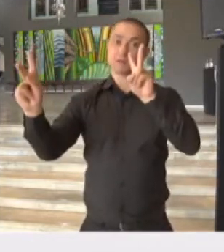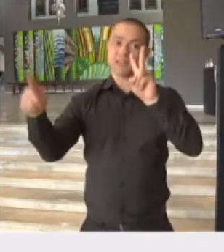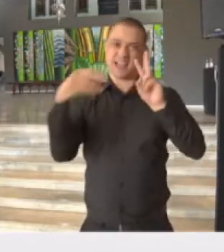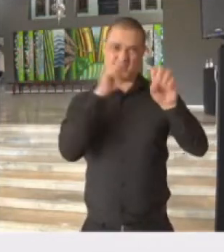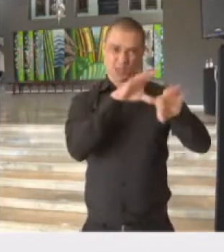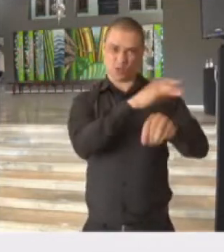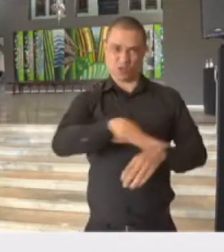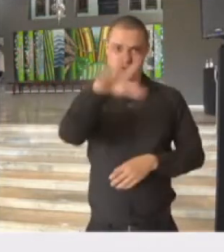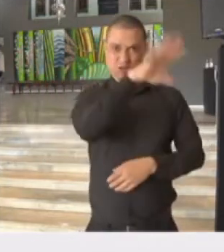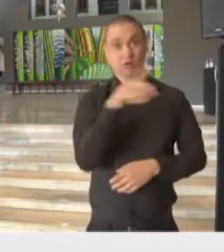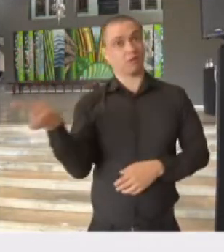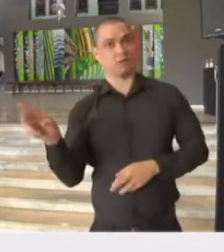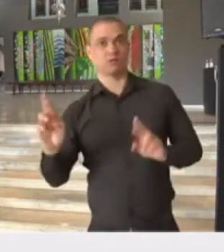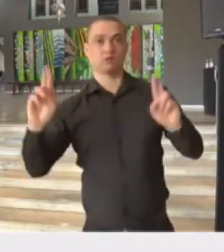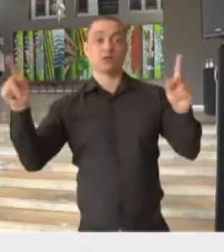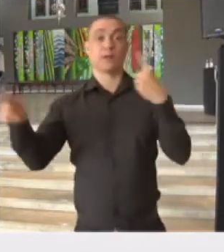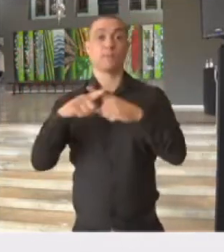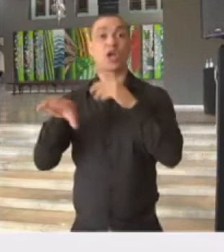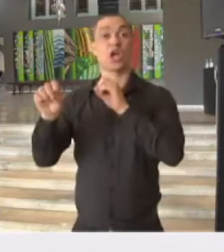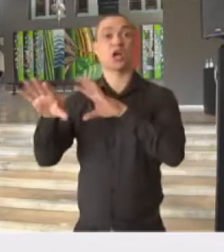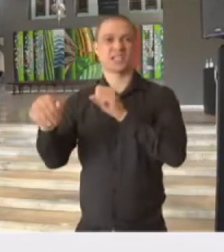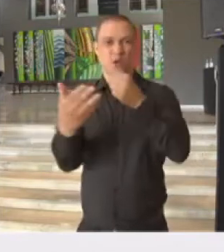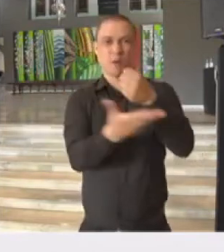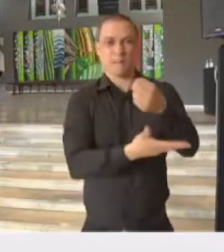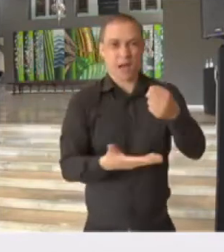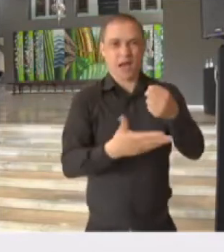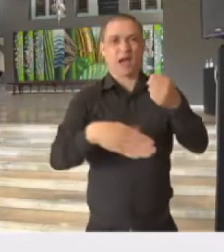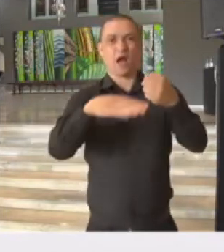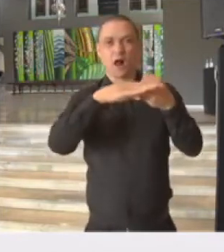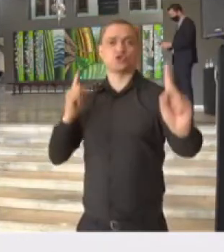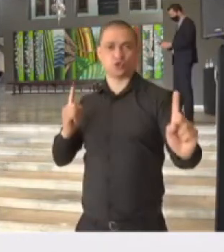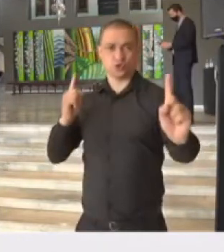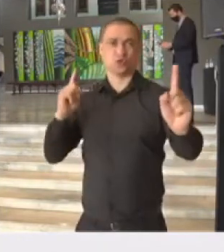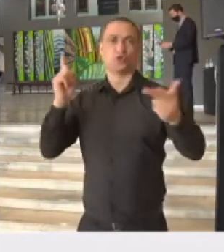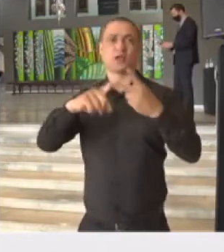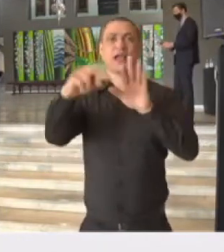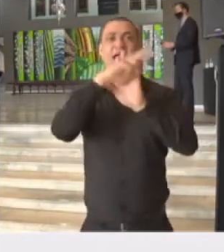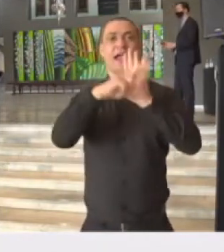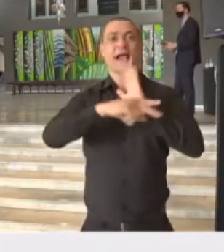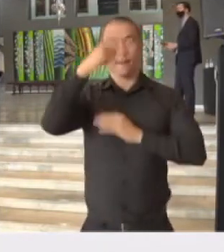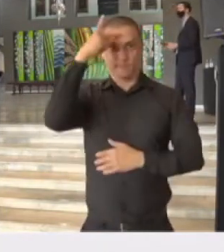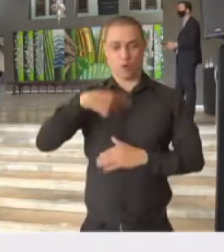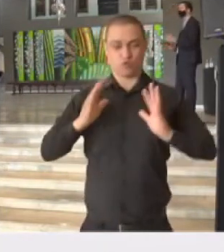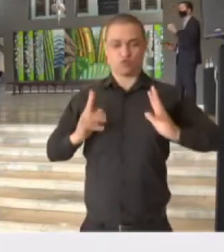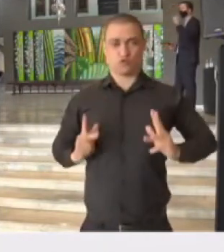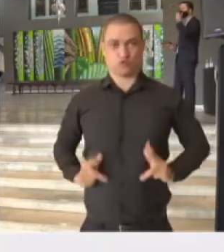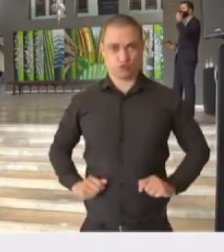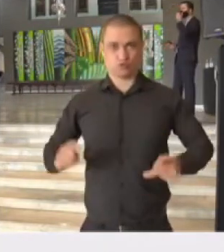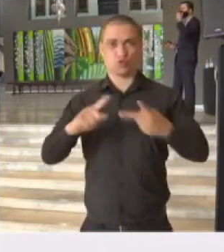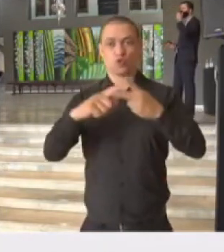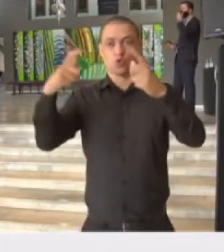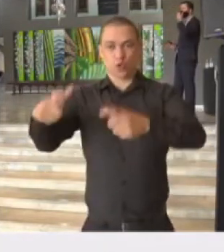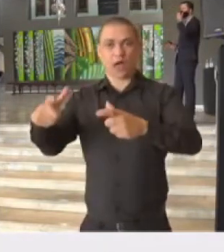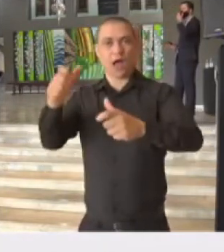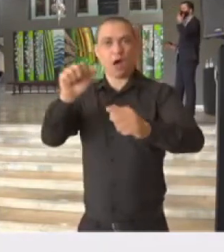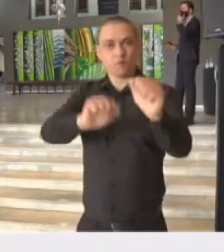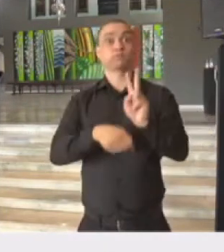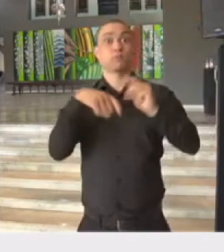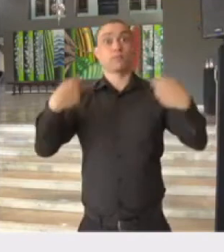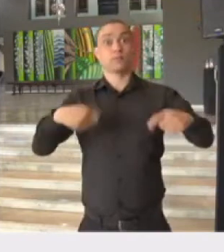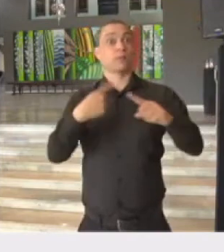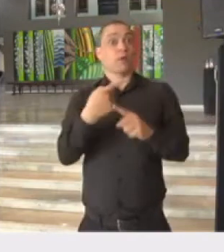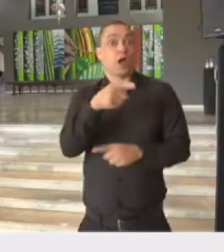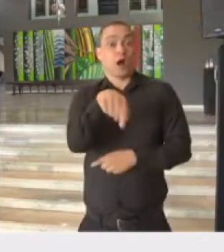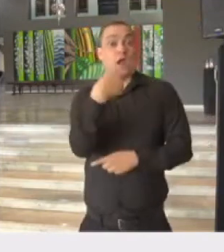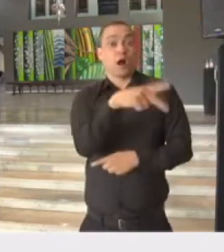educação regulada, que é o ensino de educação básica e o ensino superior. Para as escolas particulares, o governo recomenda as